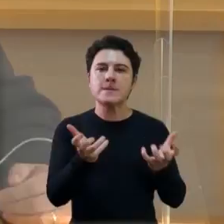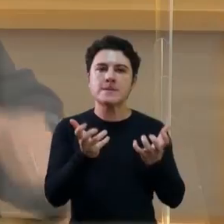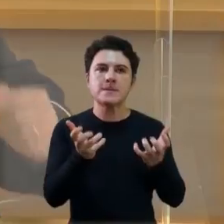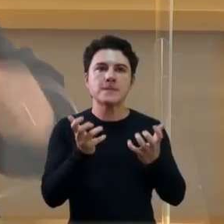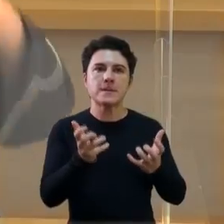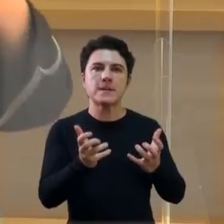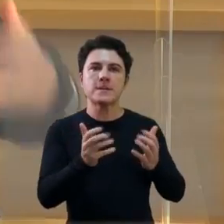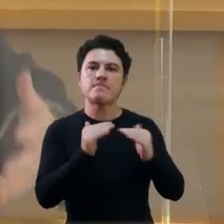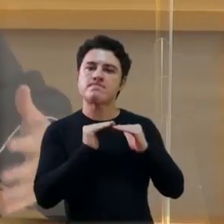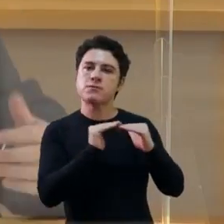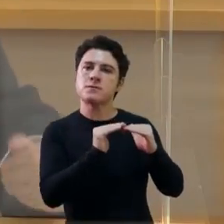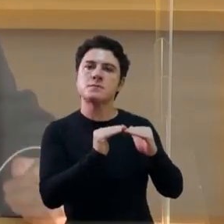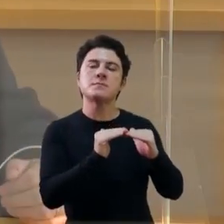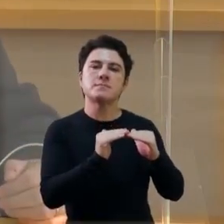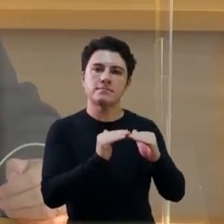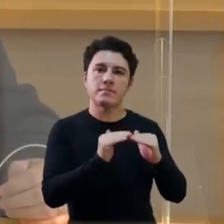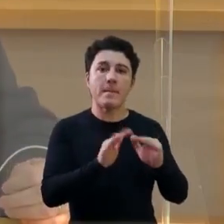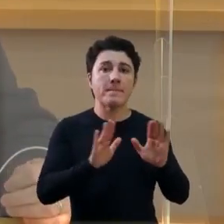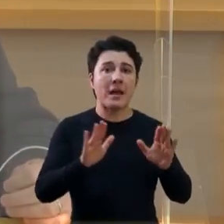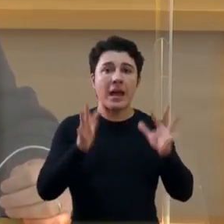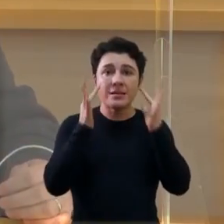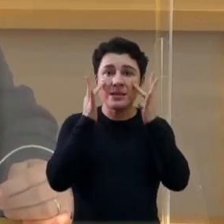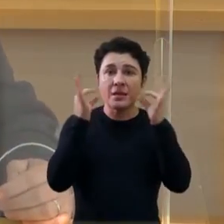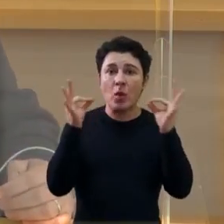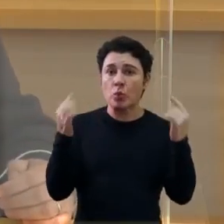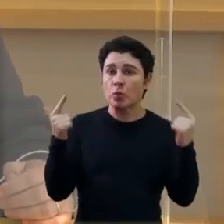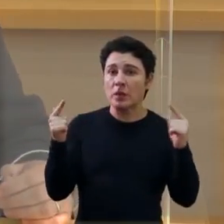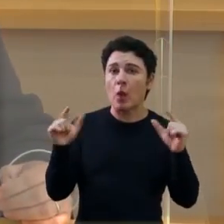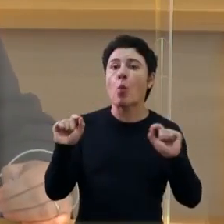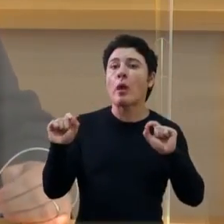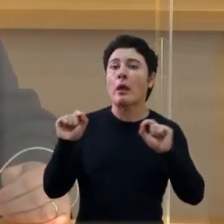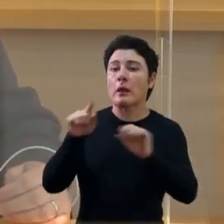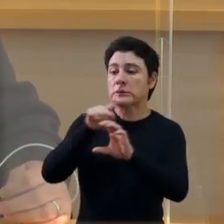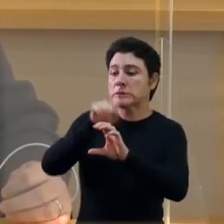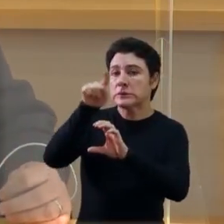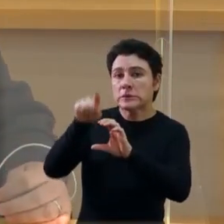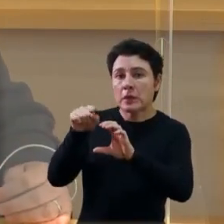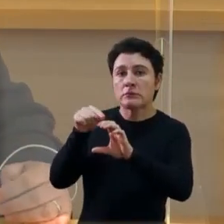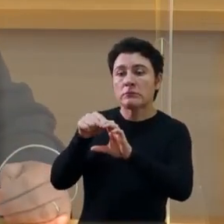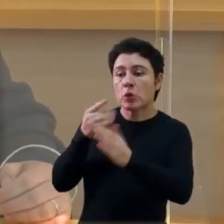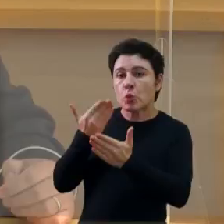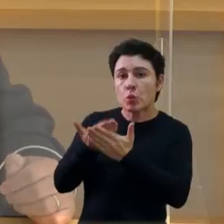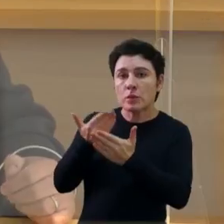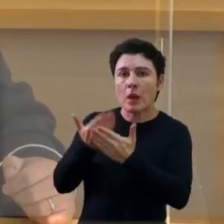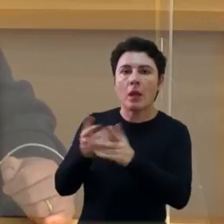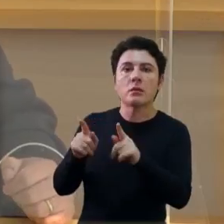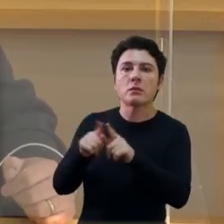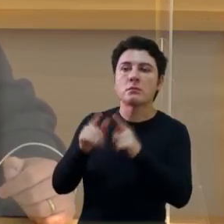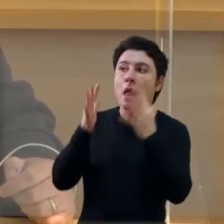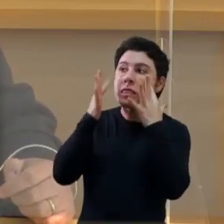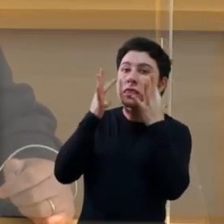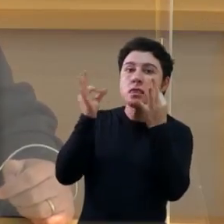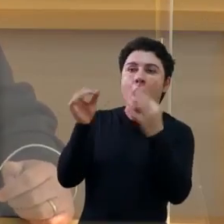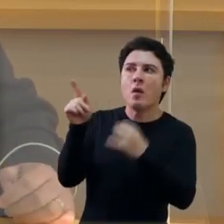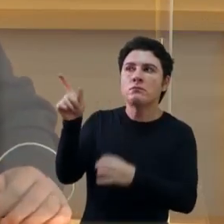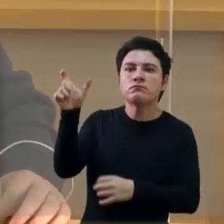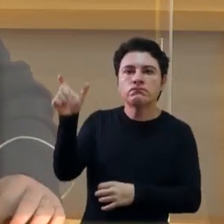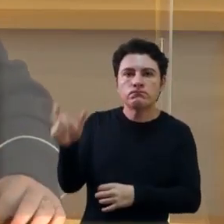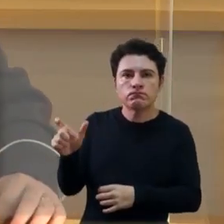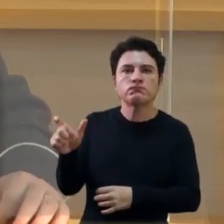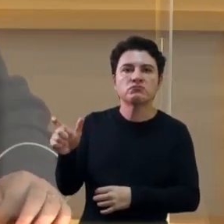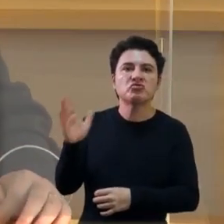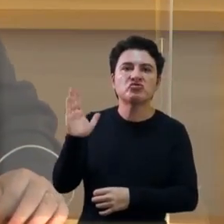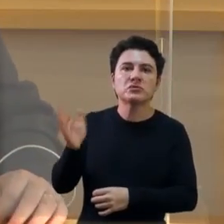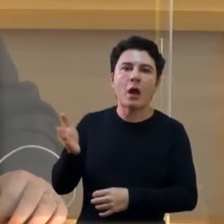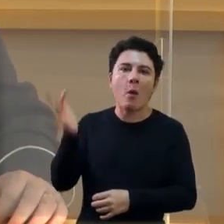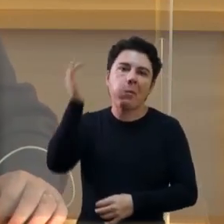explicar o que é verdade, o cara não se atenta a saber o que é ciência, a estudar, a ouvir quem está preparado para esse tema,